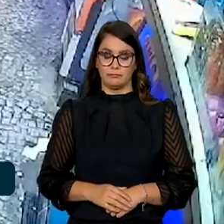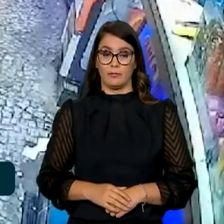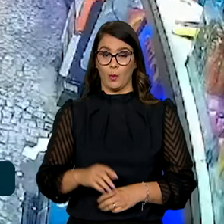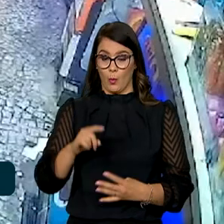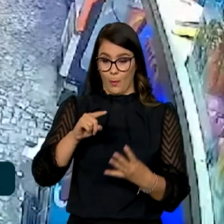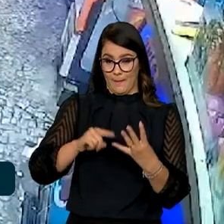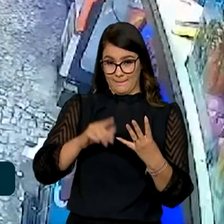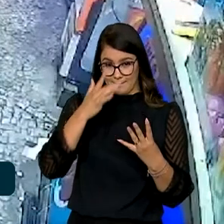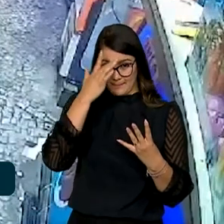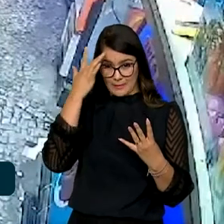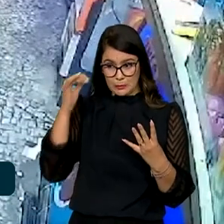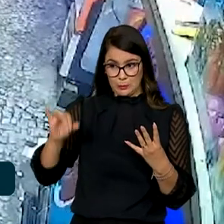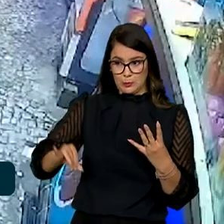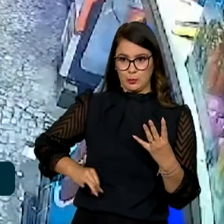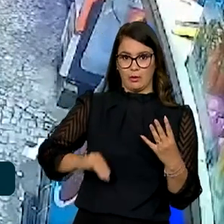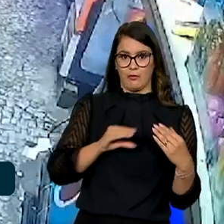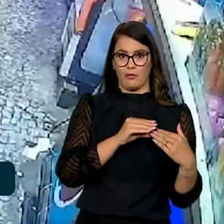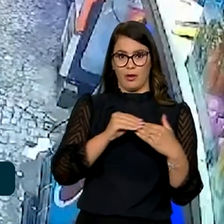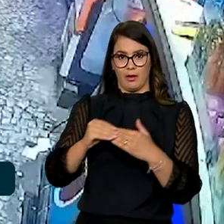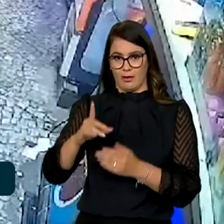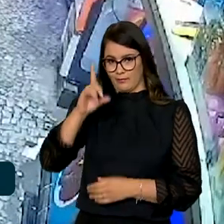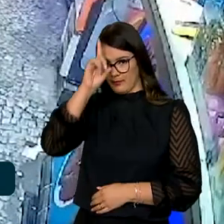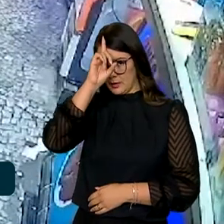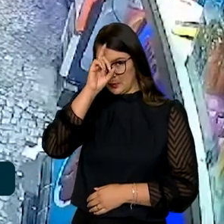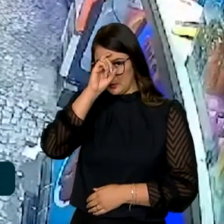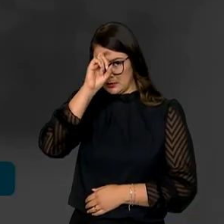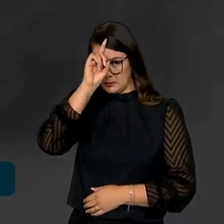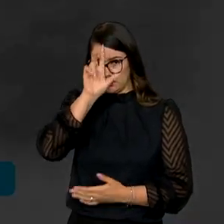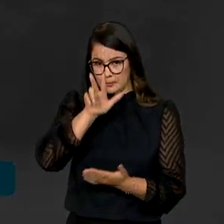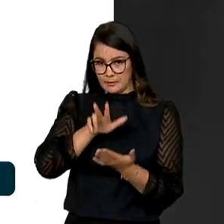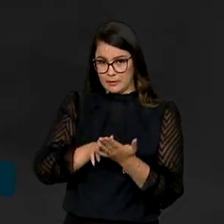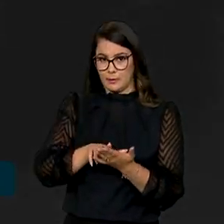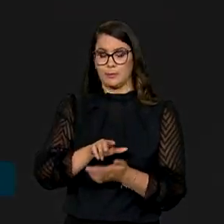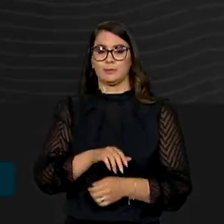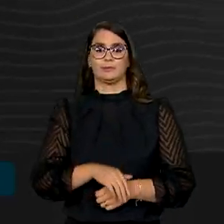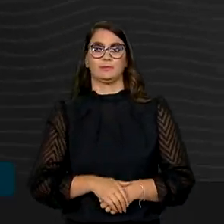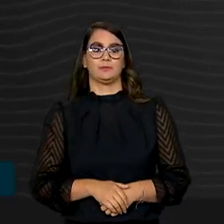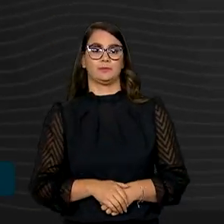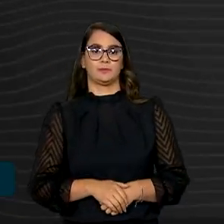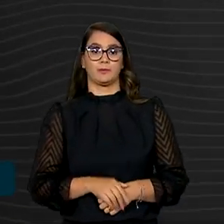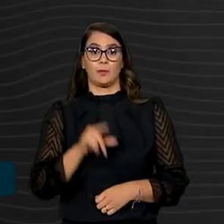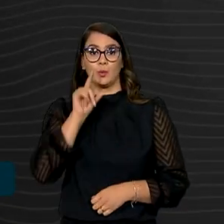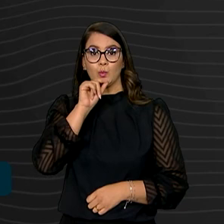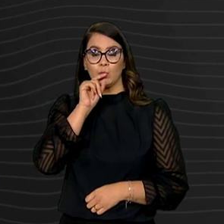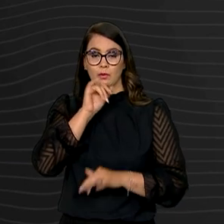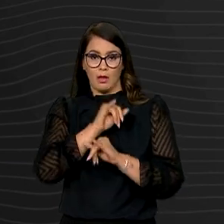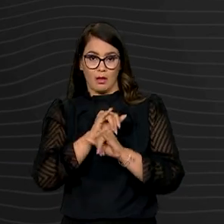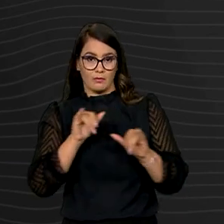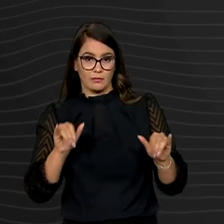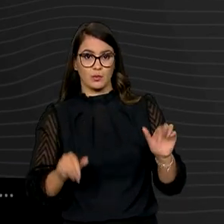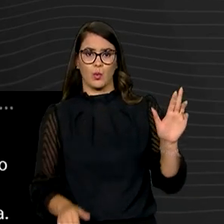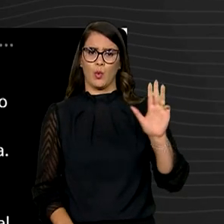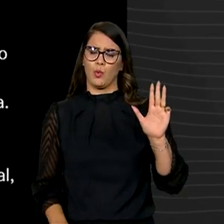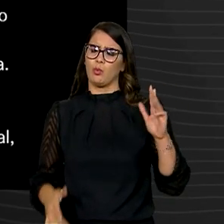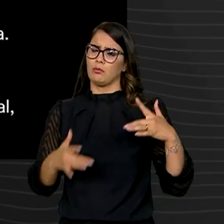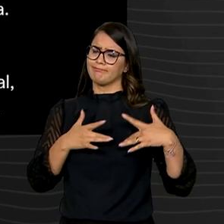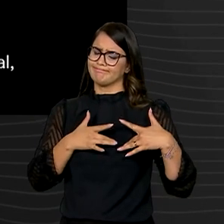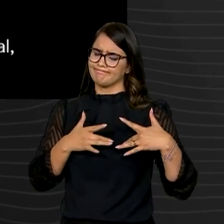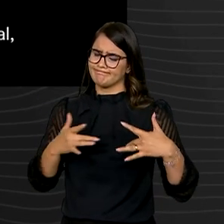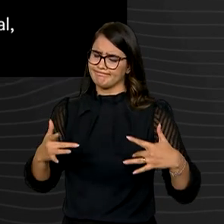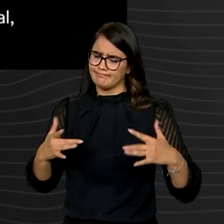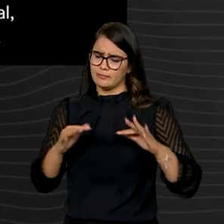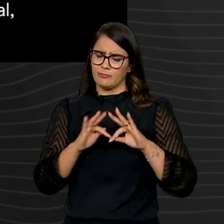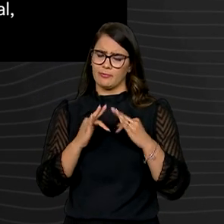vítima ficou ferida e foi encaminhada a um hospital do Rio. Pelo Twitter, o presidente Lula se solidarizou com